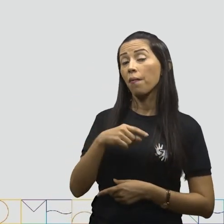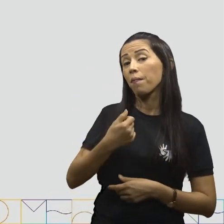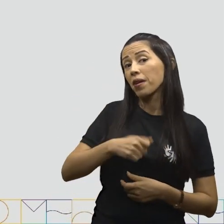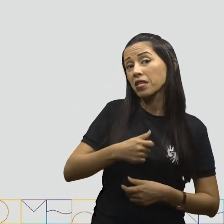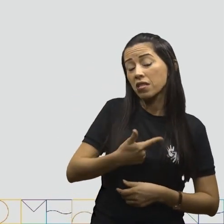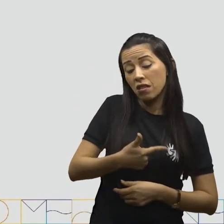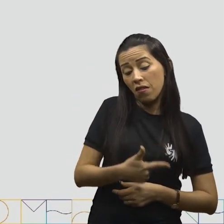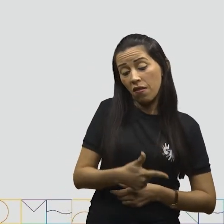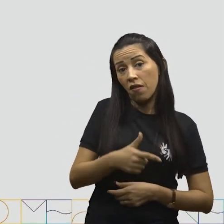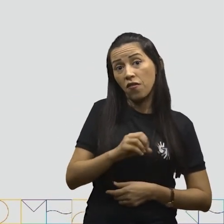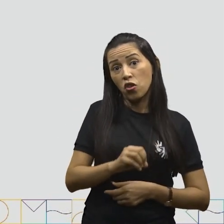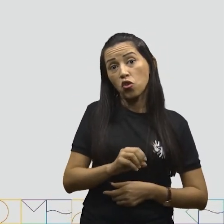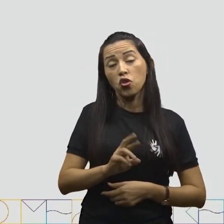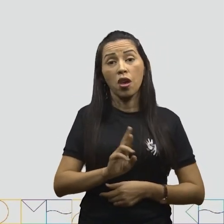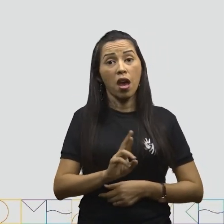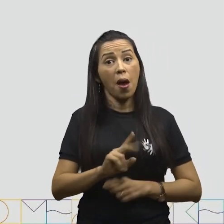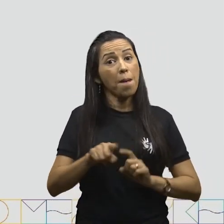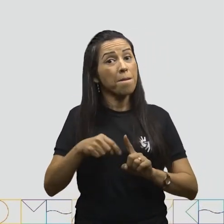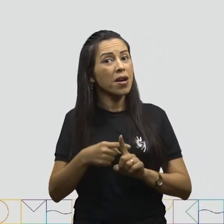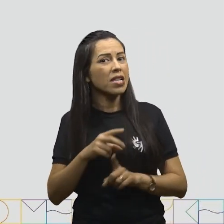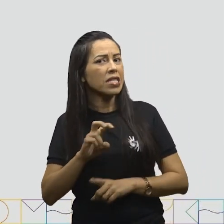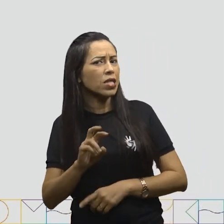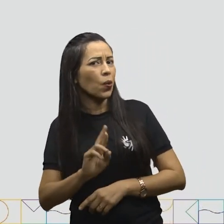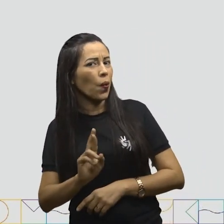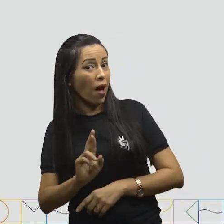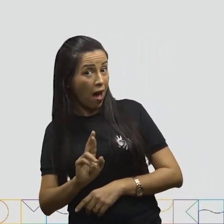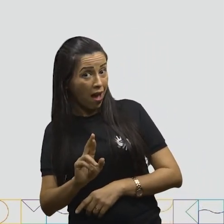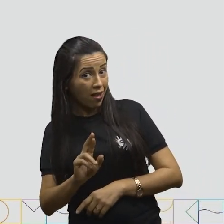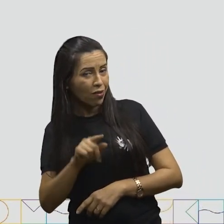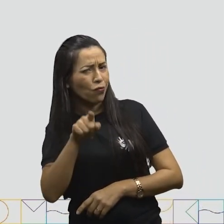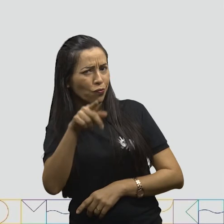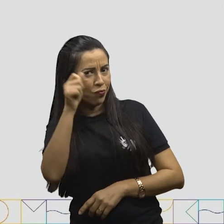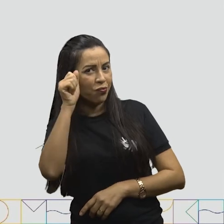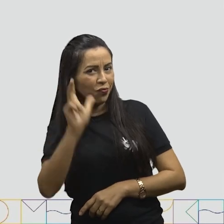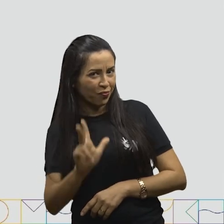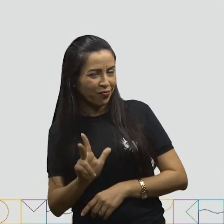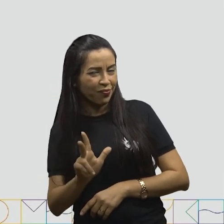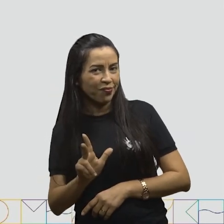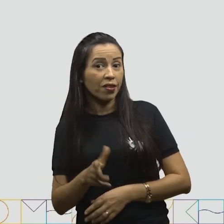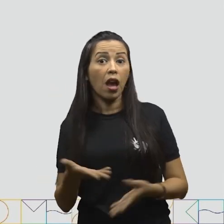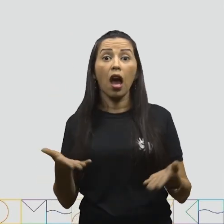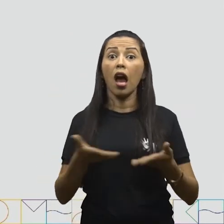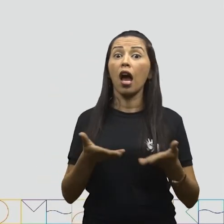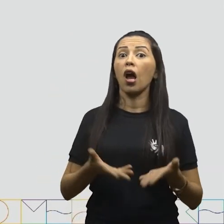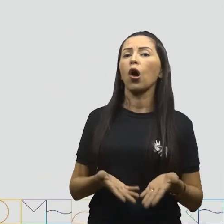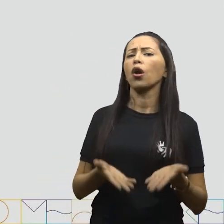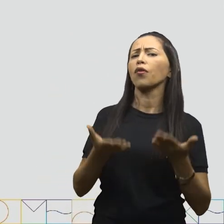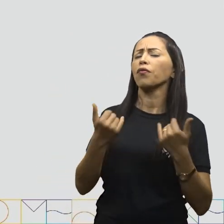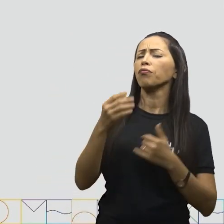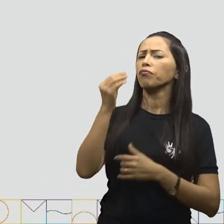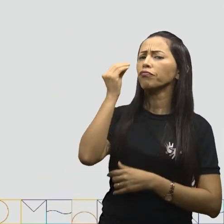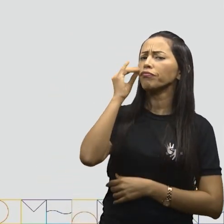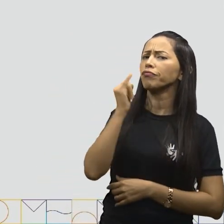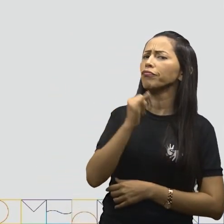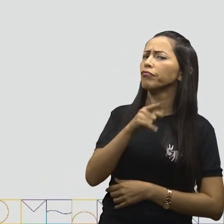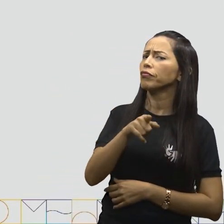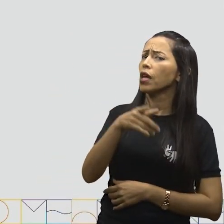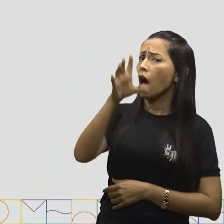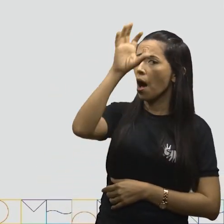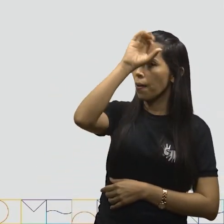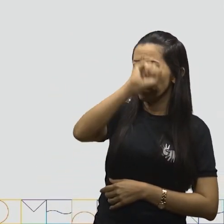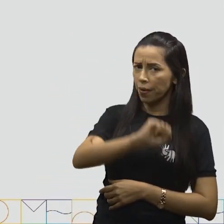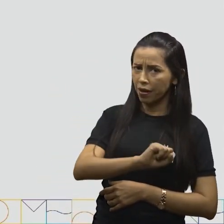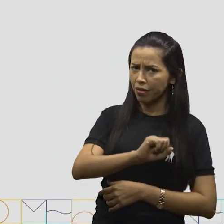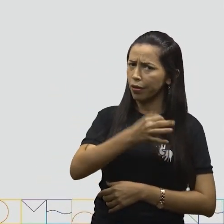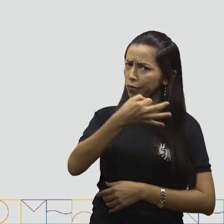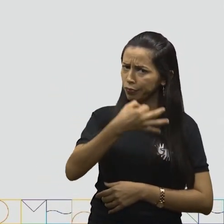reais e uma de 5 reais. Você é um aluno muito esperto, viu? Agora, vamos ver se você aprendeu mesmo